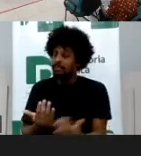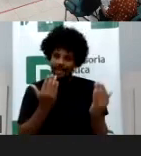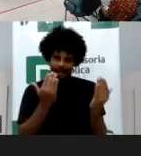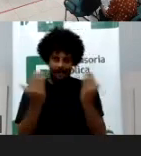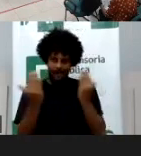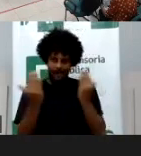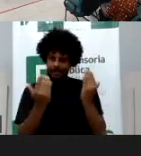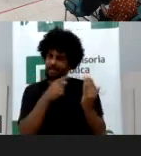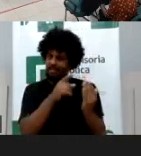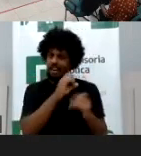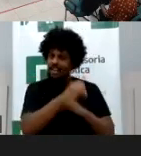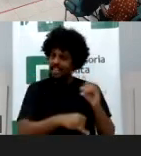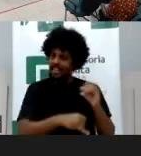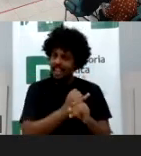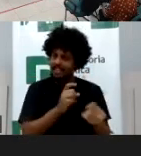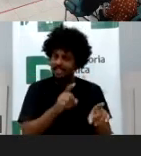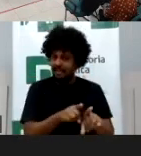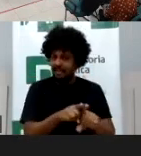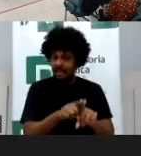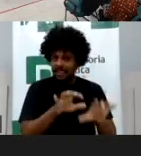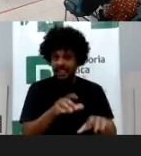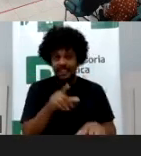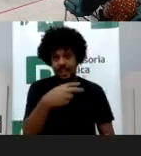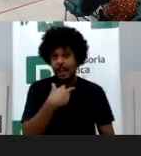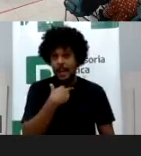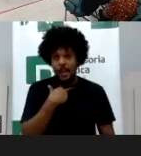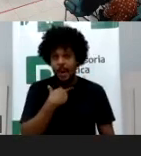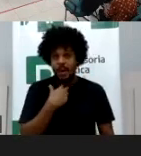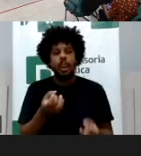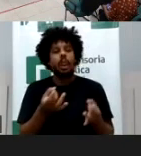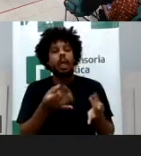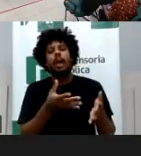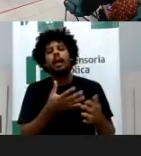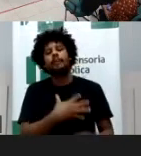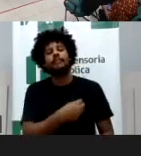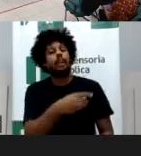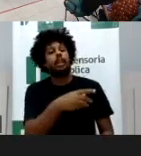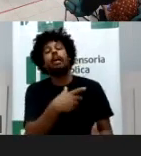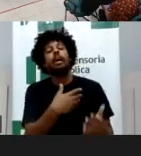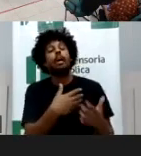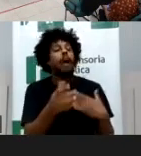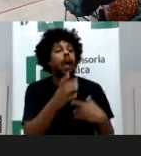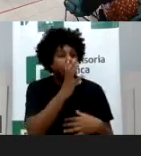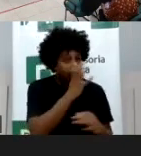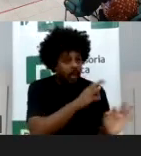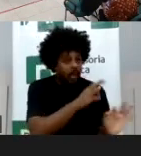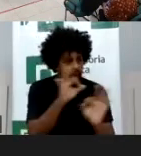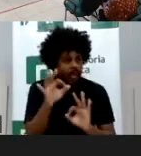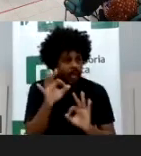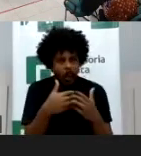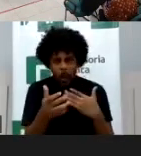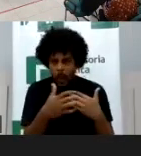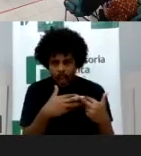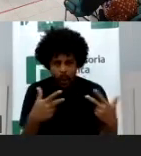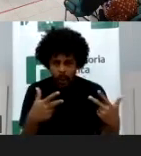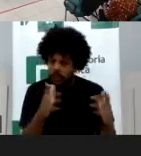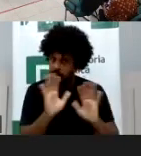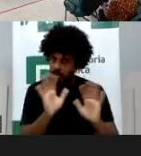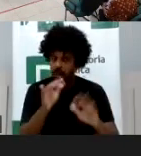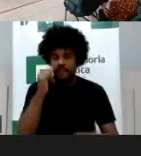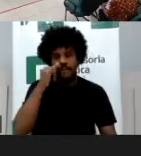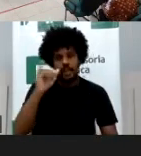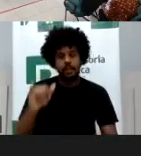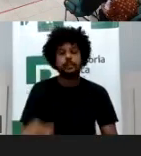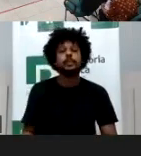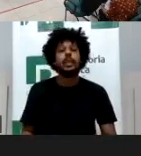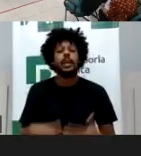e reconheceu a possibilidade deste controle. mas, quando a gente está falando do livre exercício da personalidade de crianças